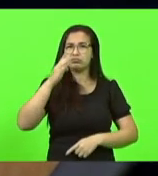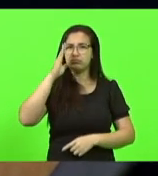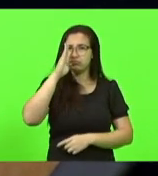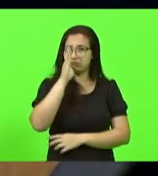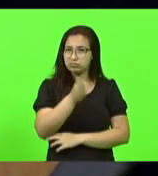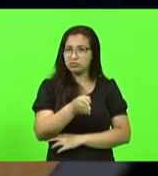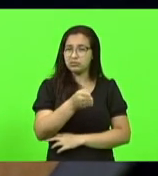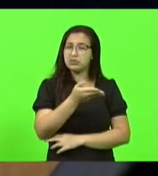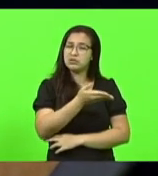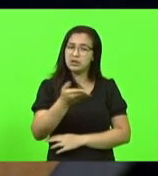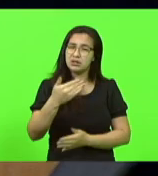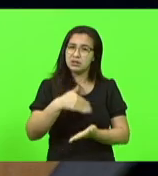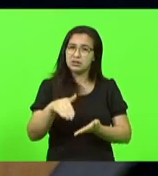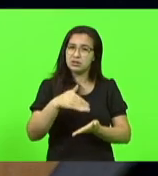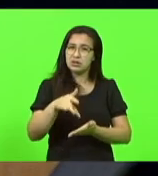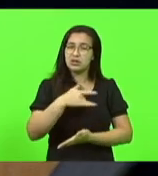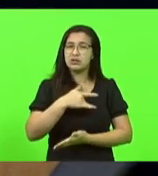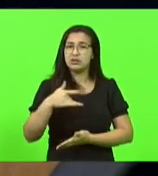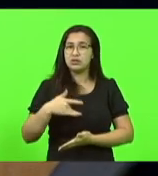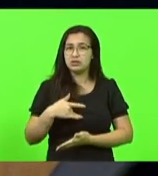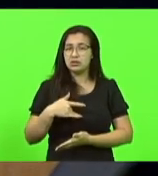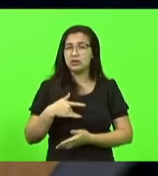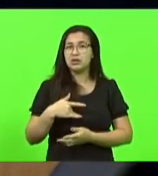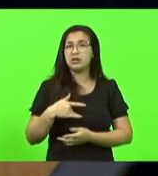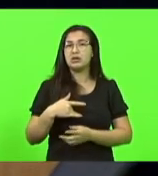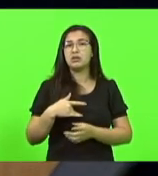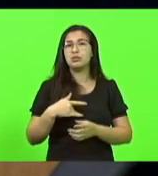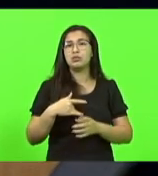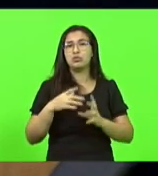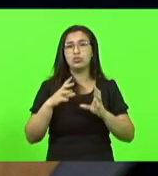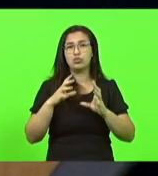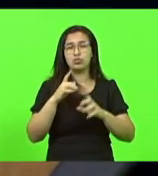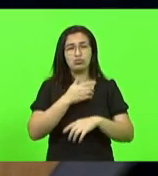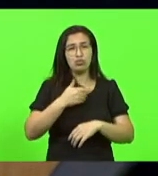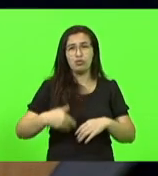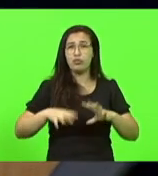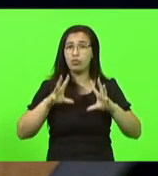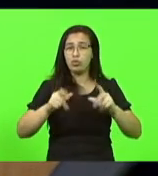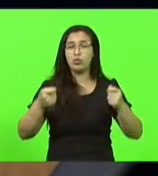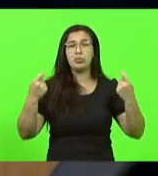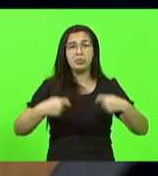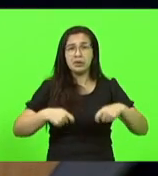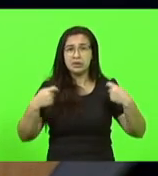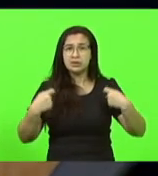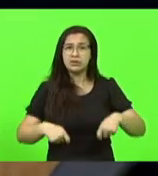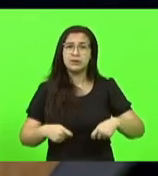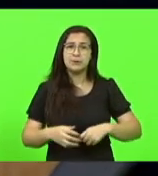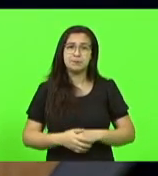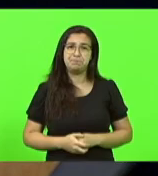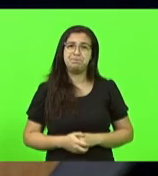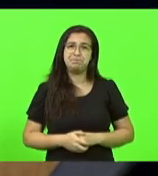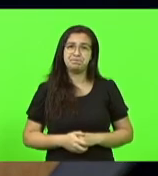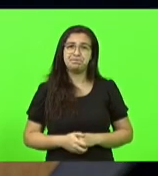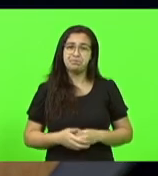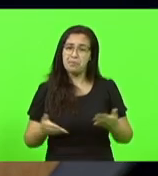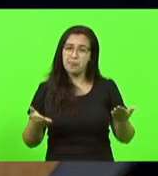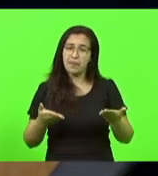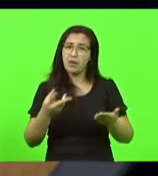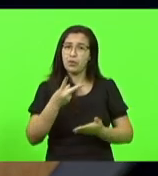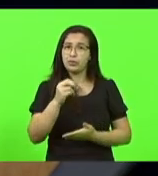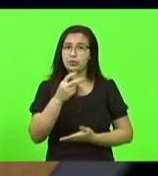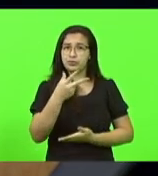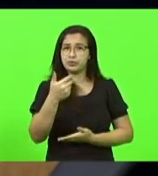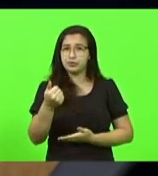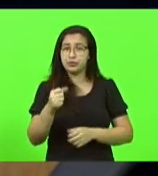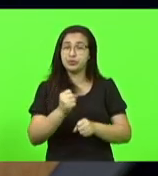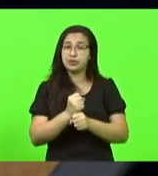Estado da Saúde e o Governo do Estado como um todo devem ter, ainda para este restante de ano e para o